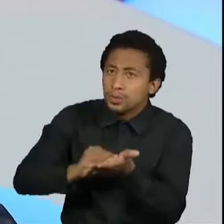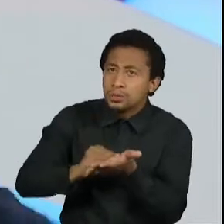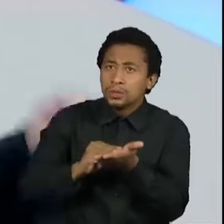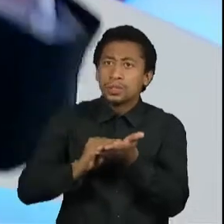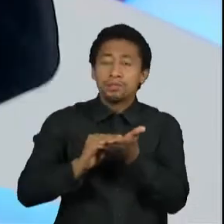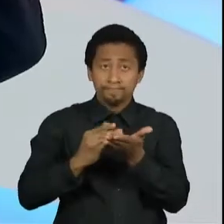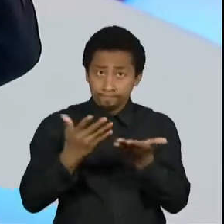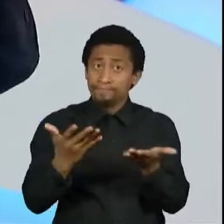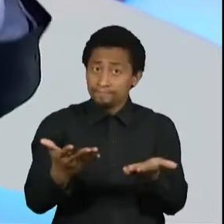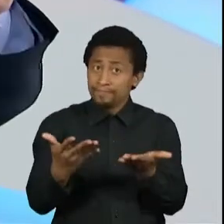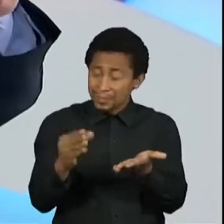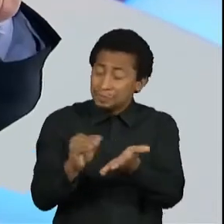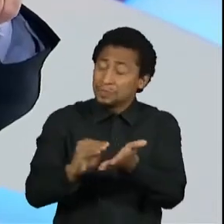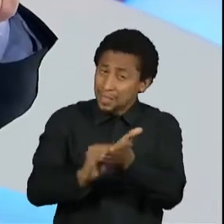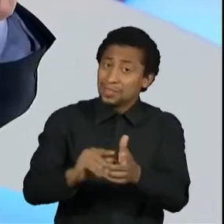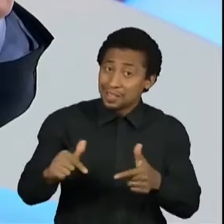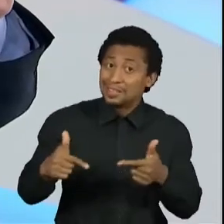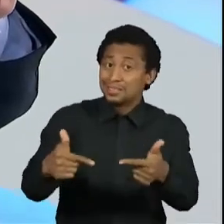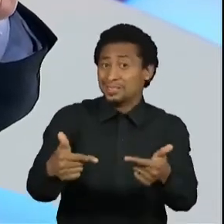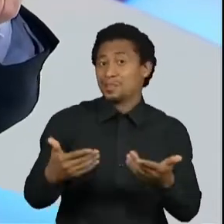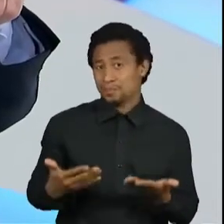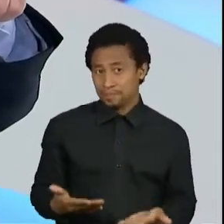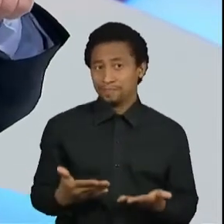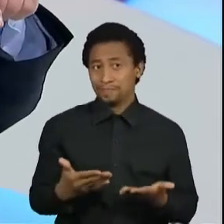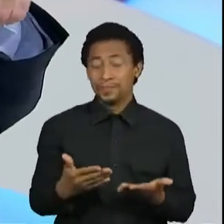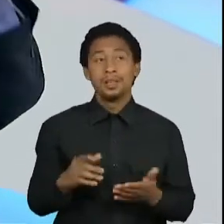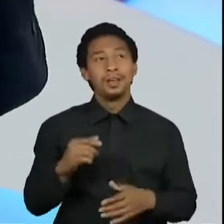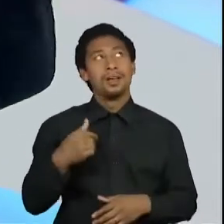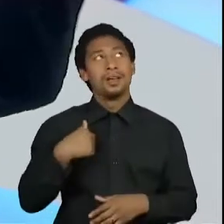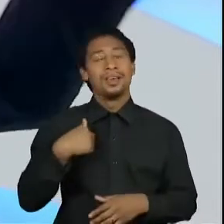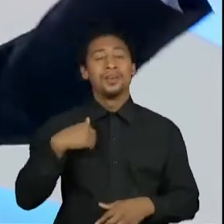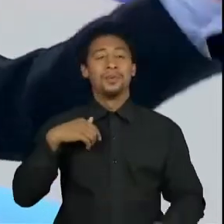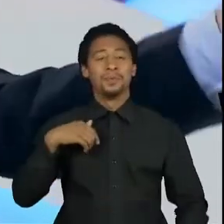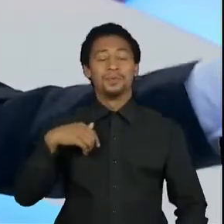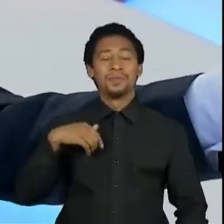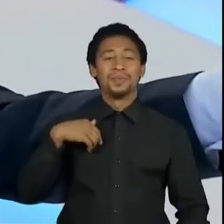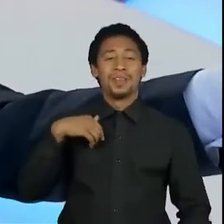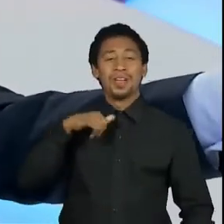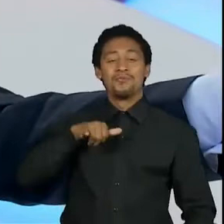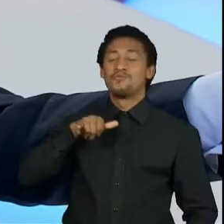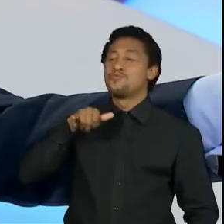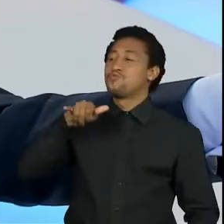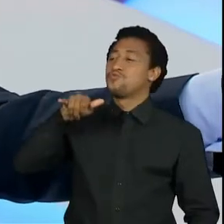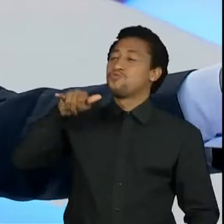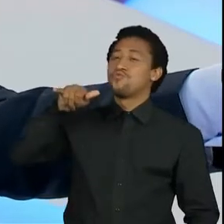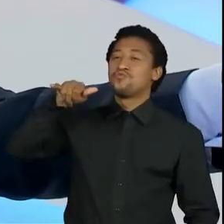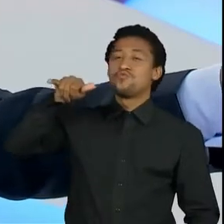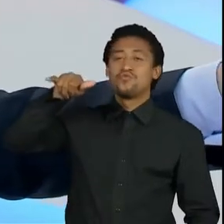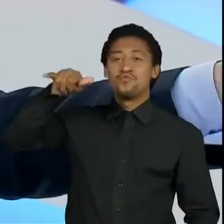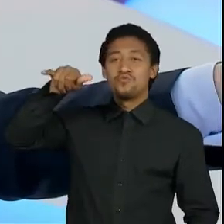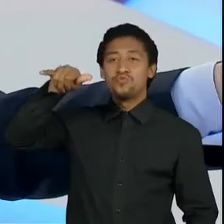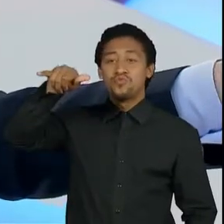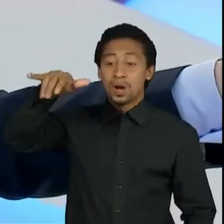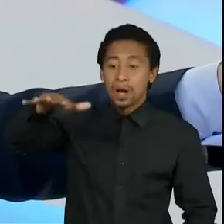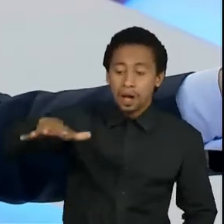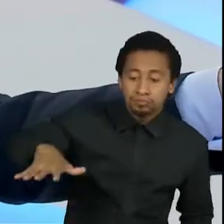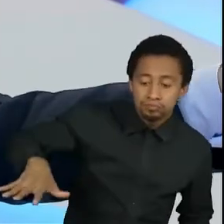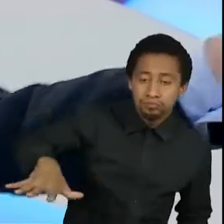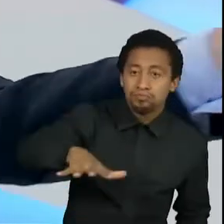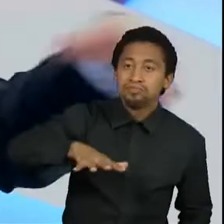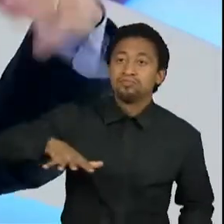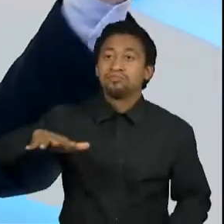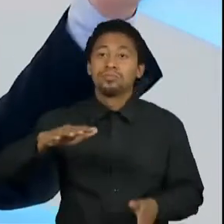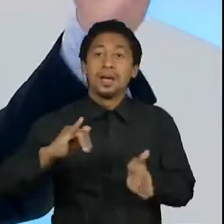Ele apanhou um avião em Nova Iorque, passado umas horas, aterrou em Port-au